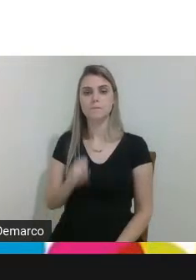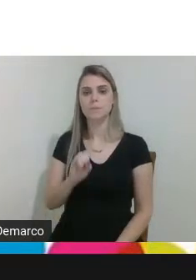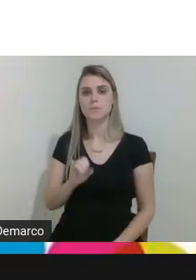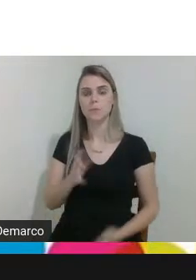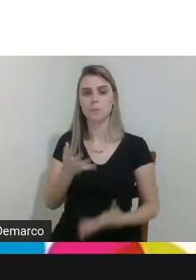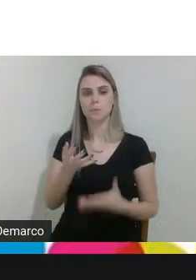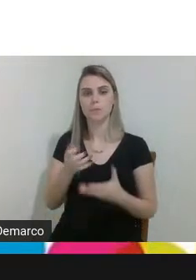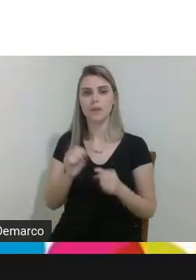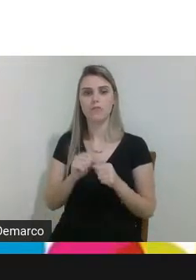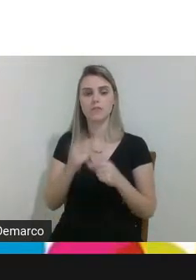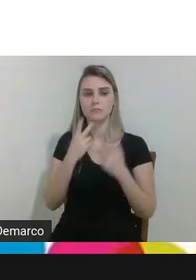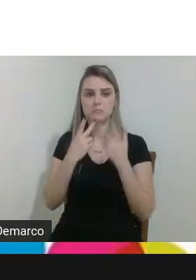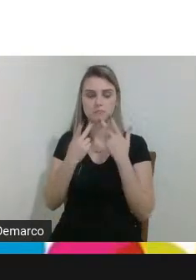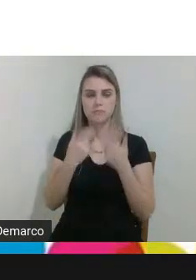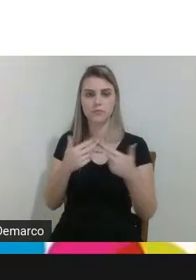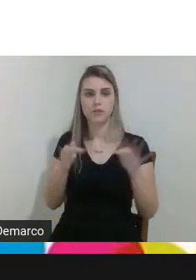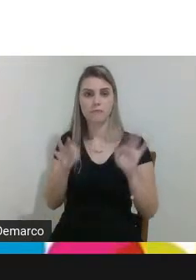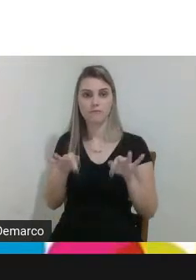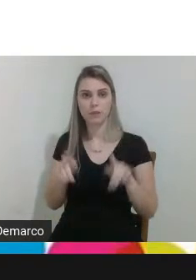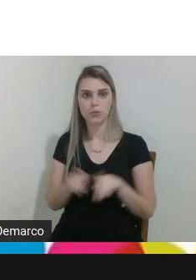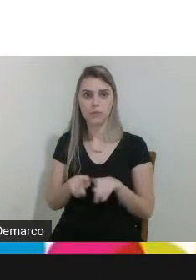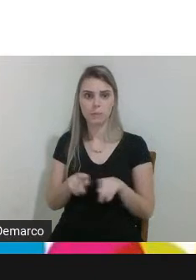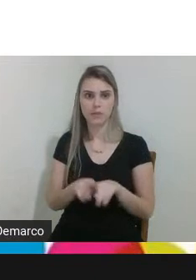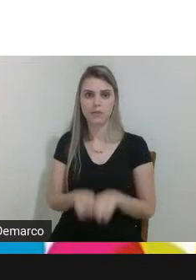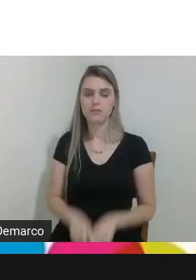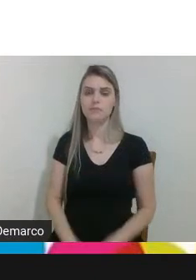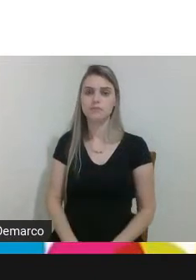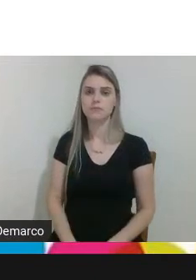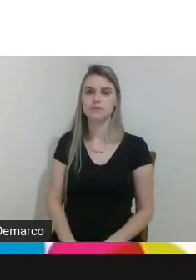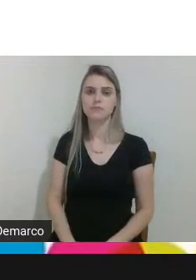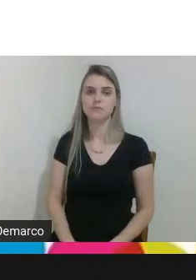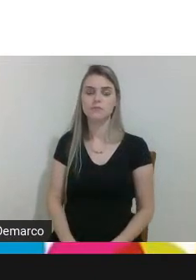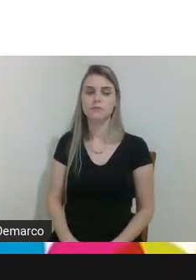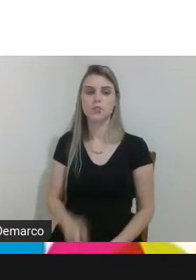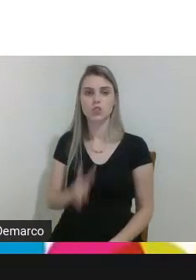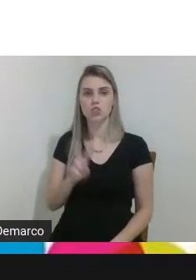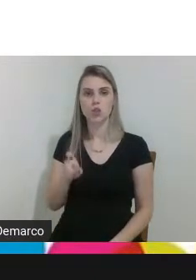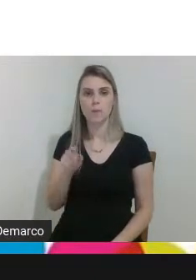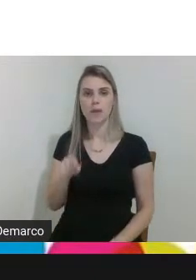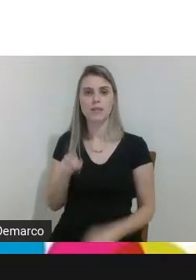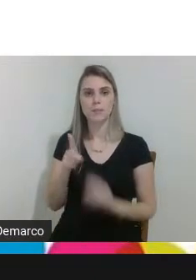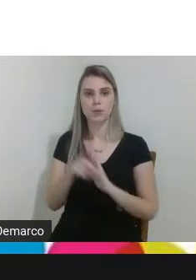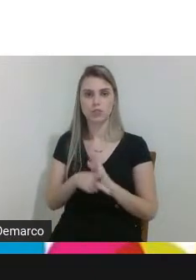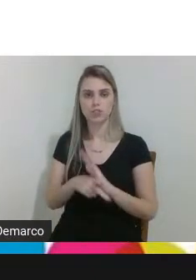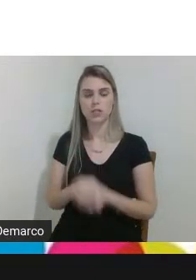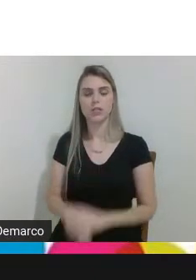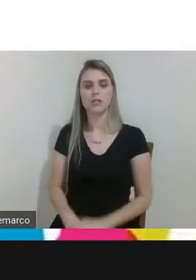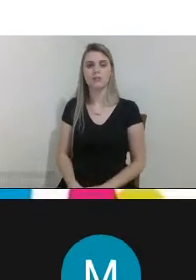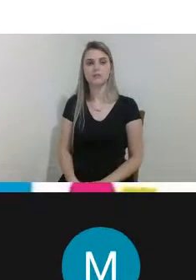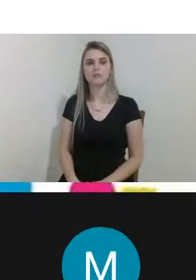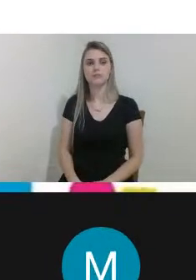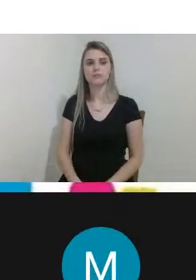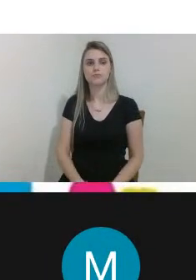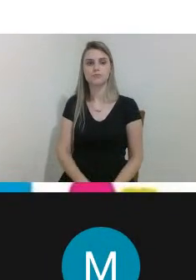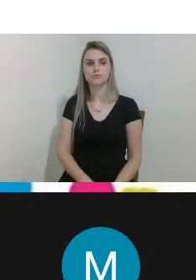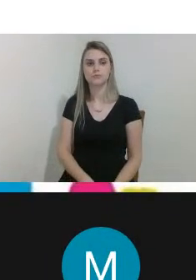algumas considerações finais também em torno dos projetos bastante elogios aqui viu